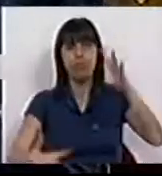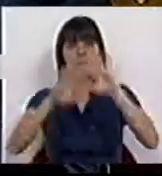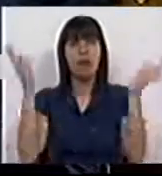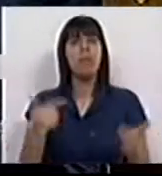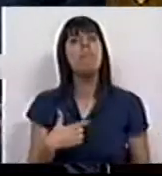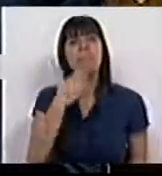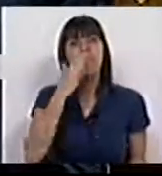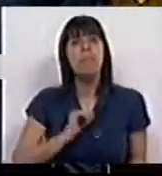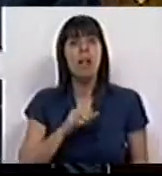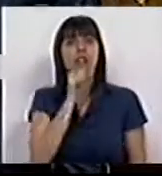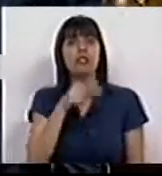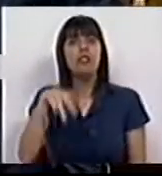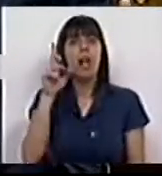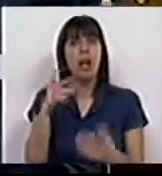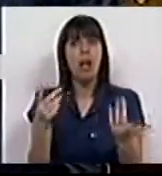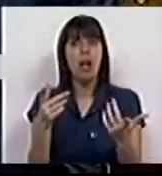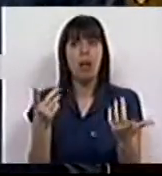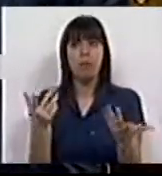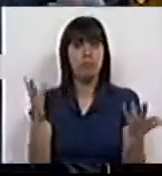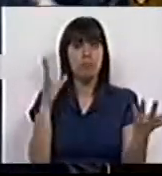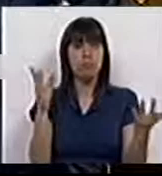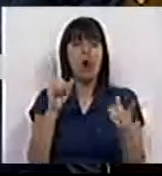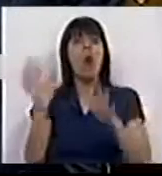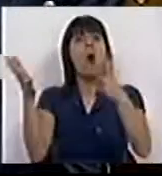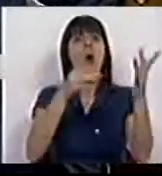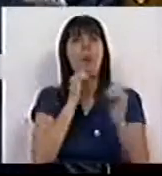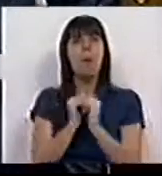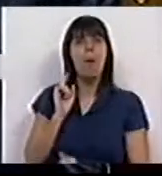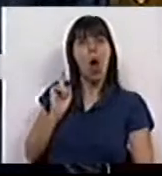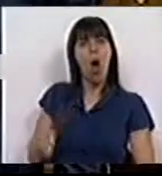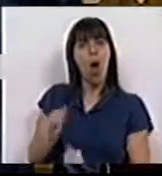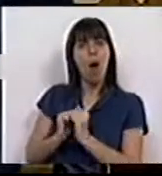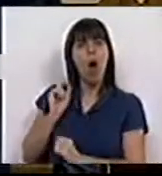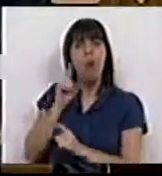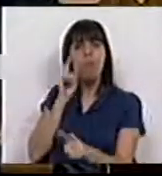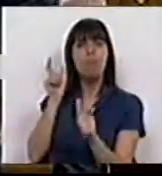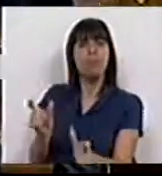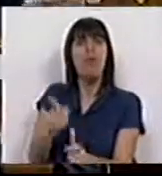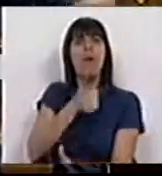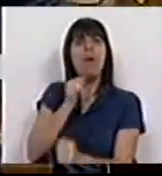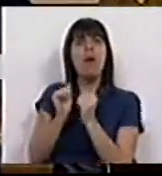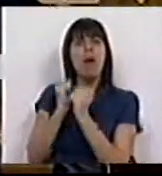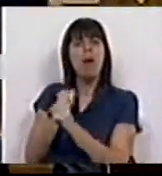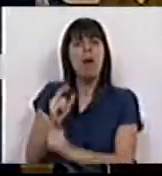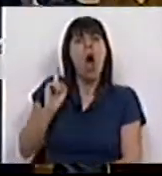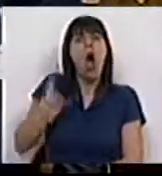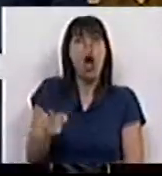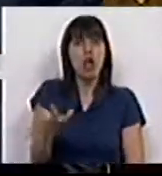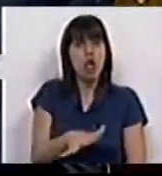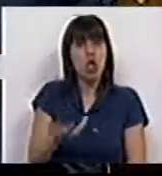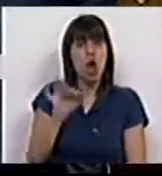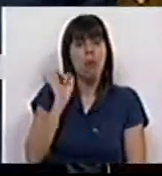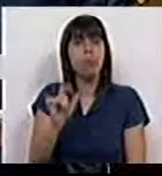É que me parece que a GNR anda muito arredia de qualquer papel de fiscalização em relação a estas zonas